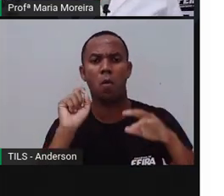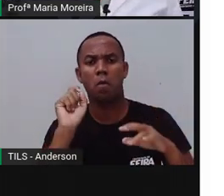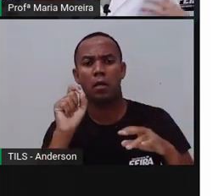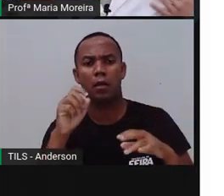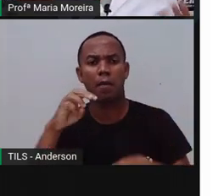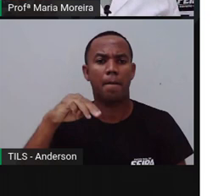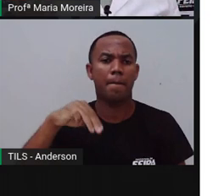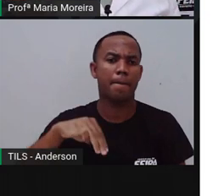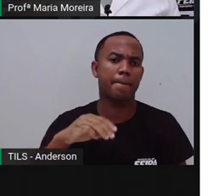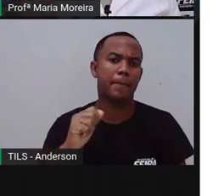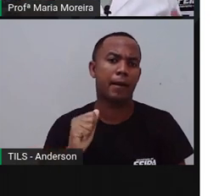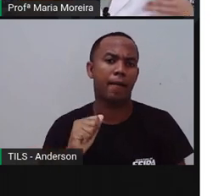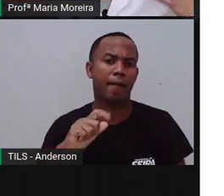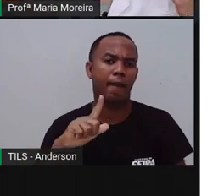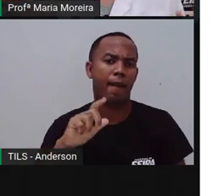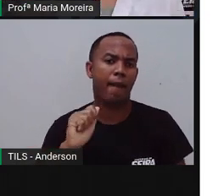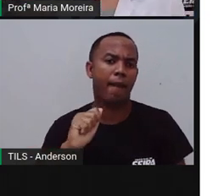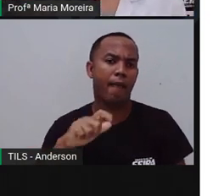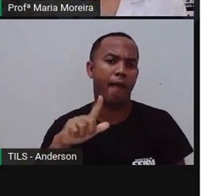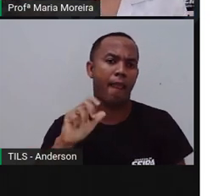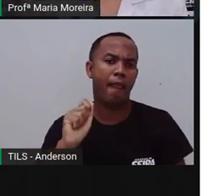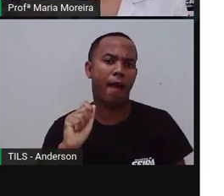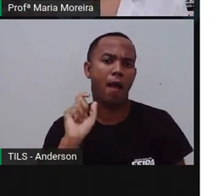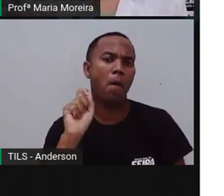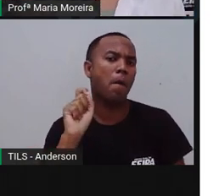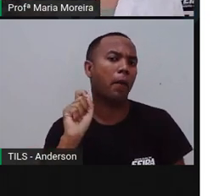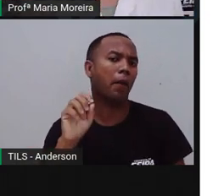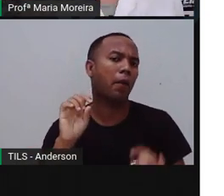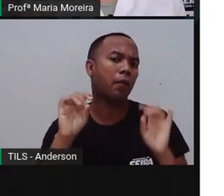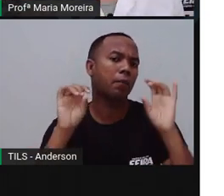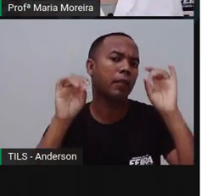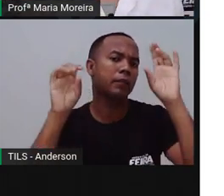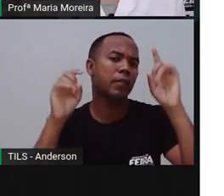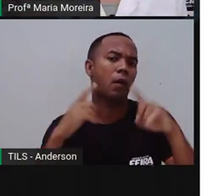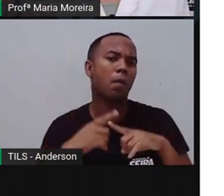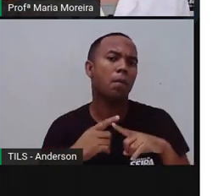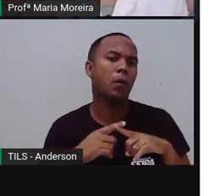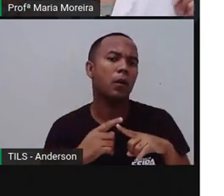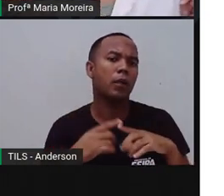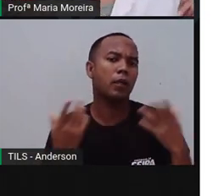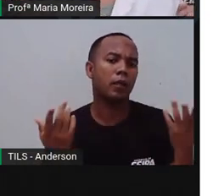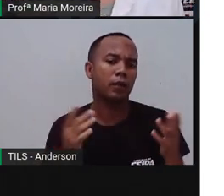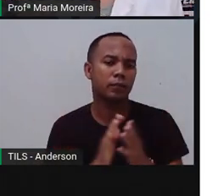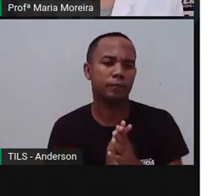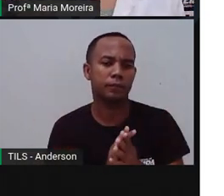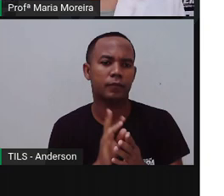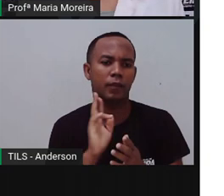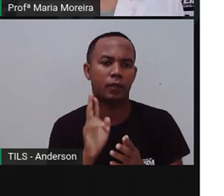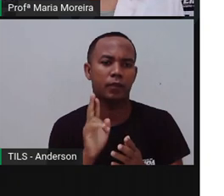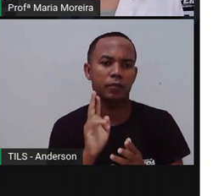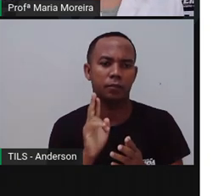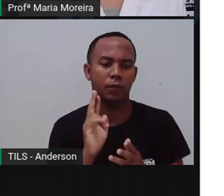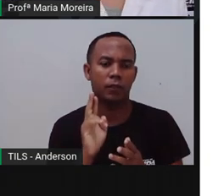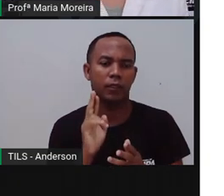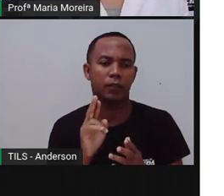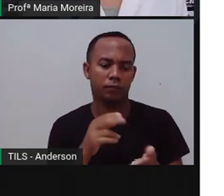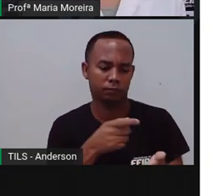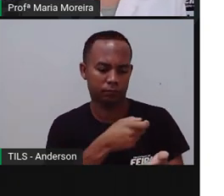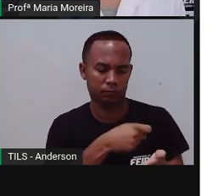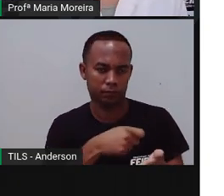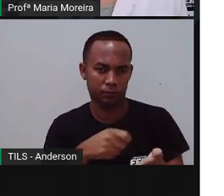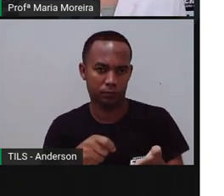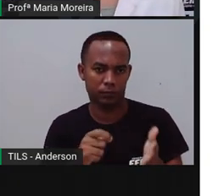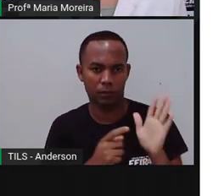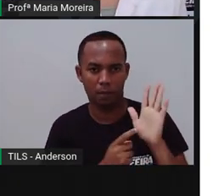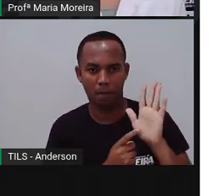Com essa história que ela conta aí. O que faz dela, na verdade, essa menina especial? Que tal responderem aqui ou responderem no caderno de vocês,